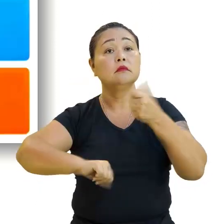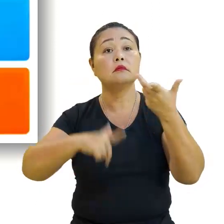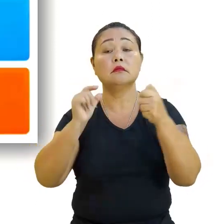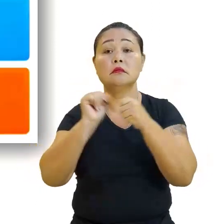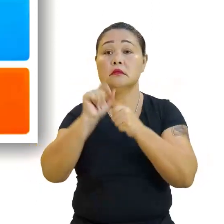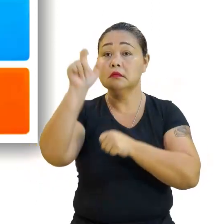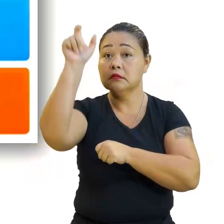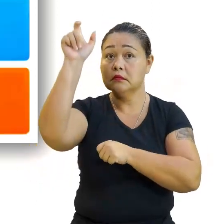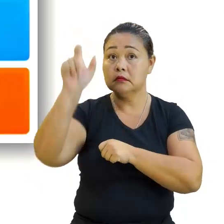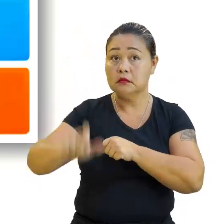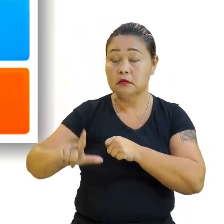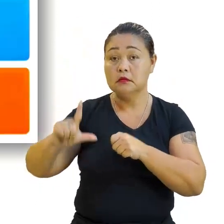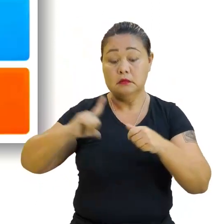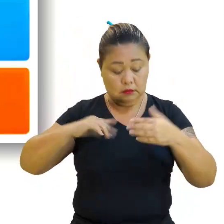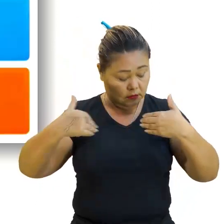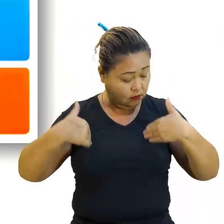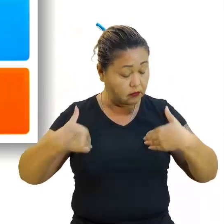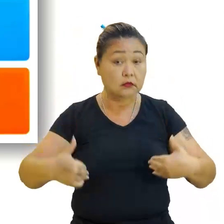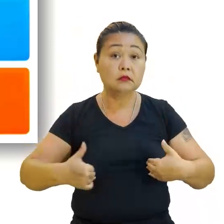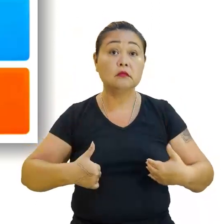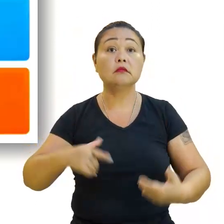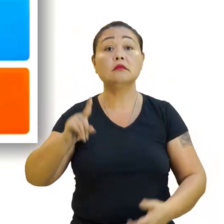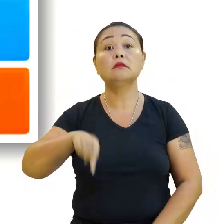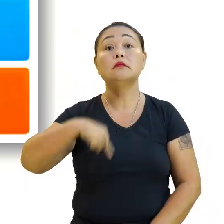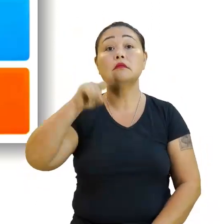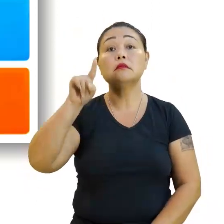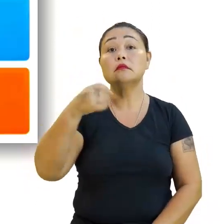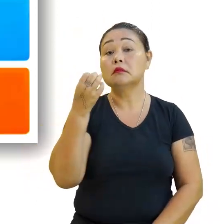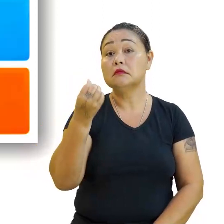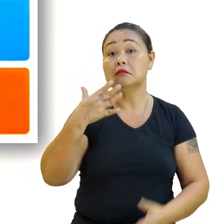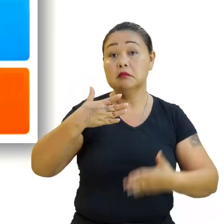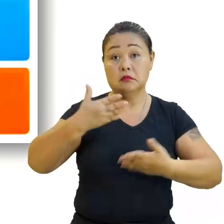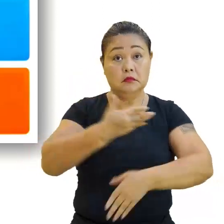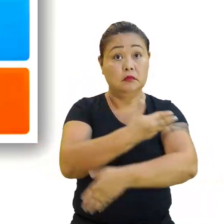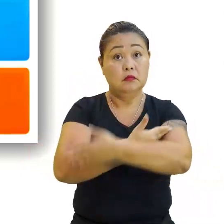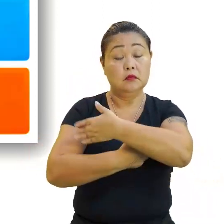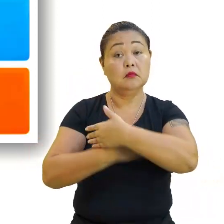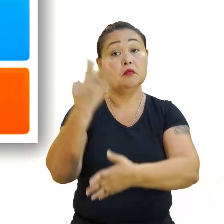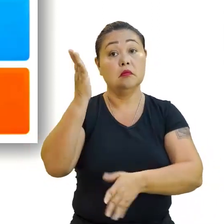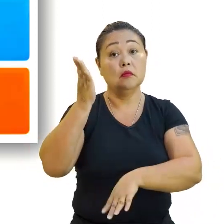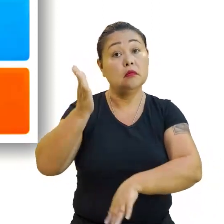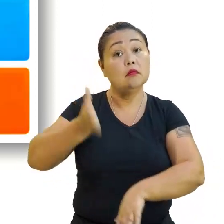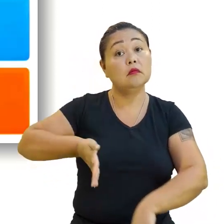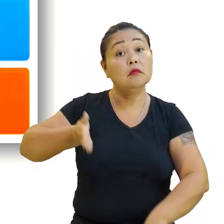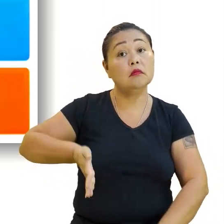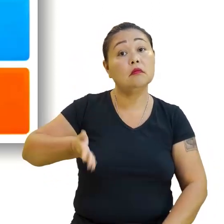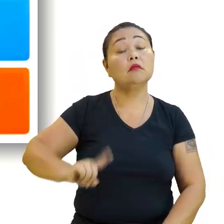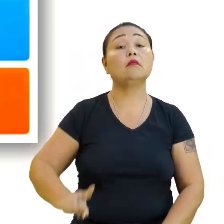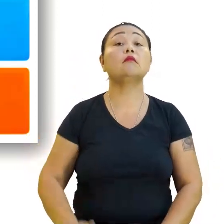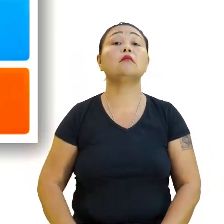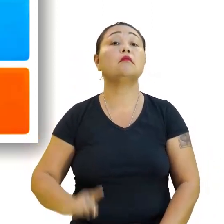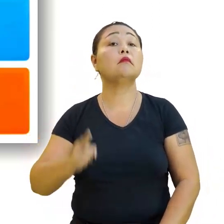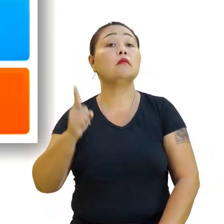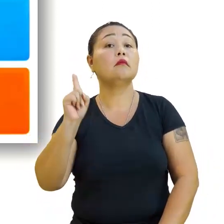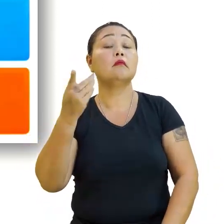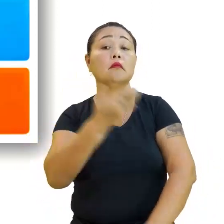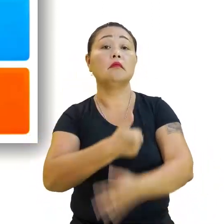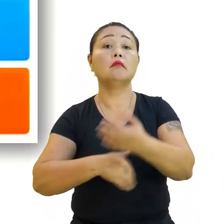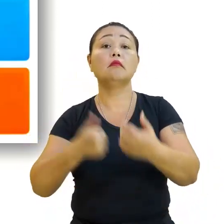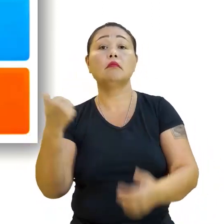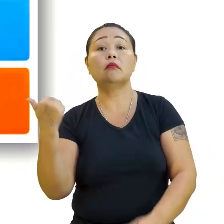tendo 6 camisas e 4 calças? De uma só é uma pessoa? 6 camisas e 4 calças, 12